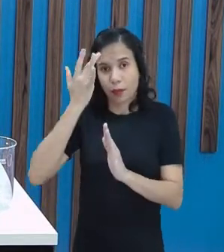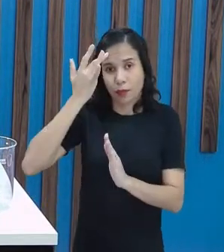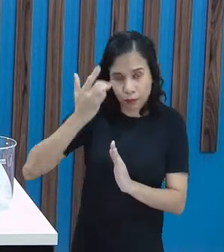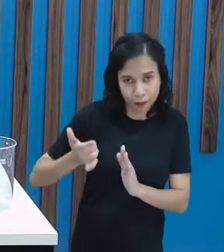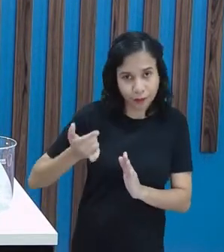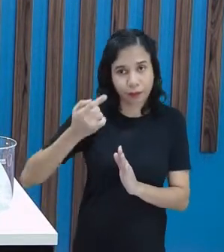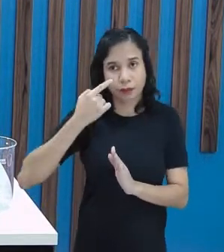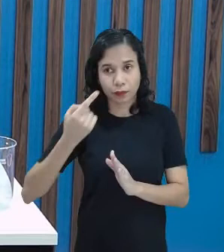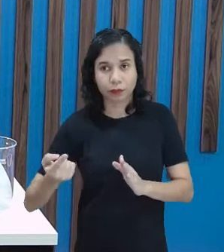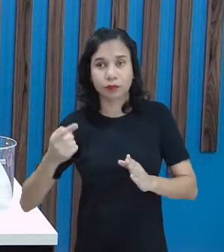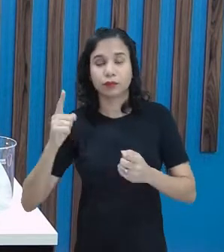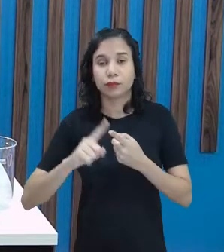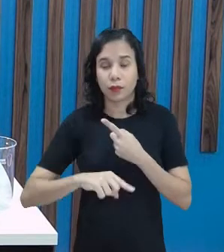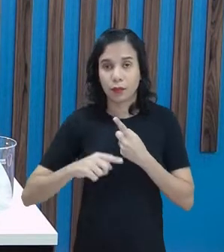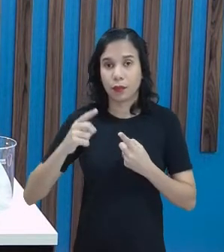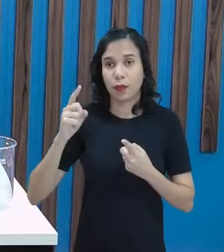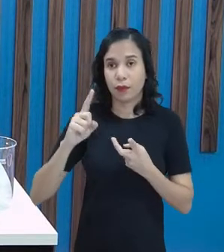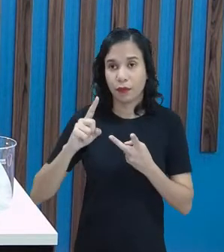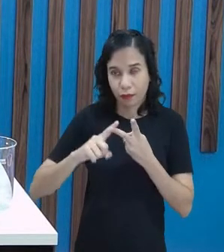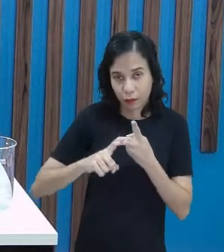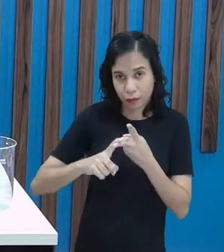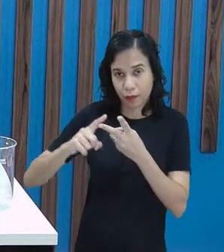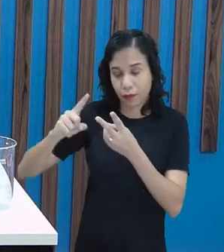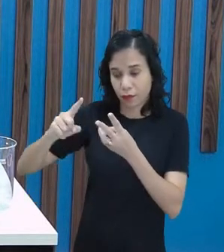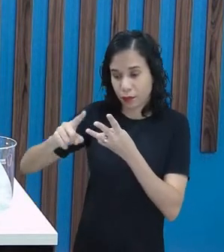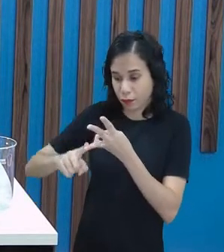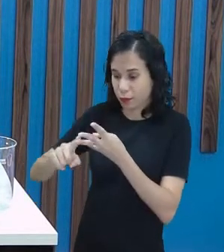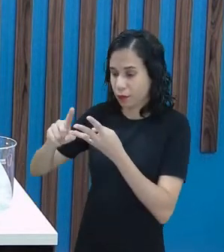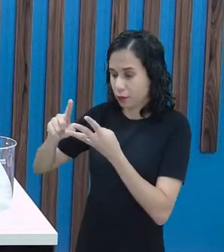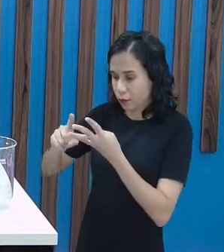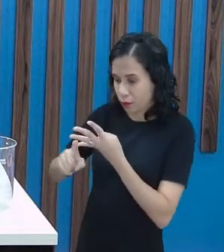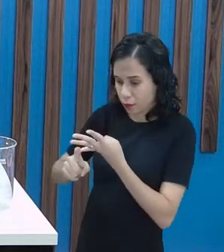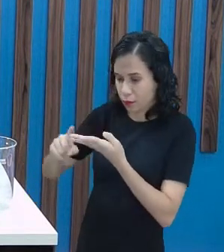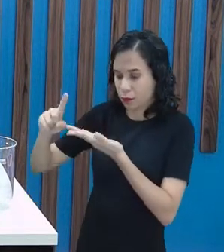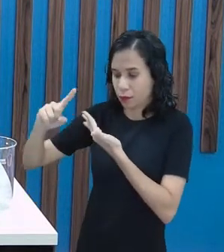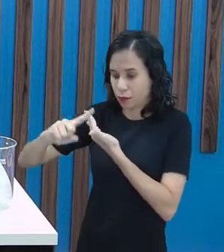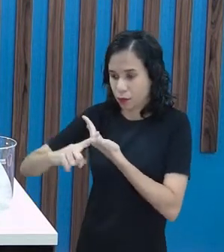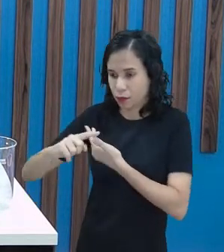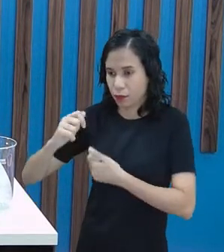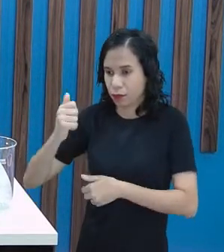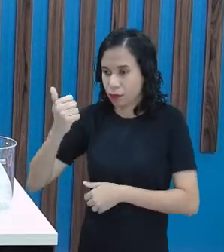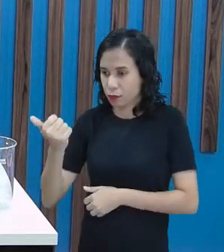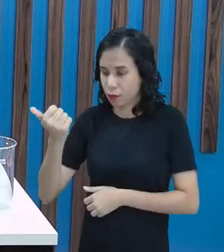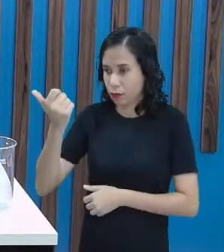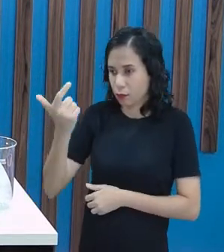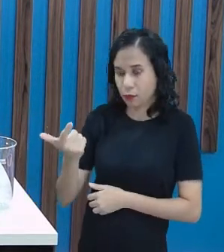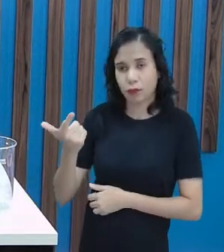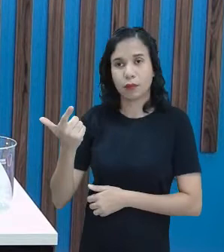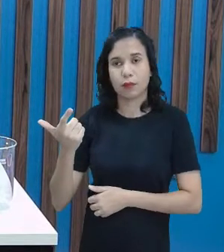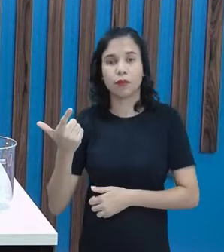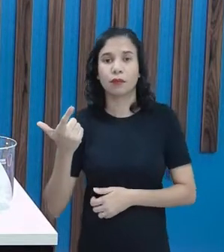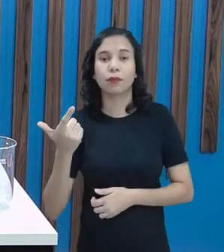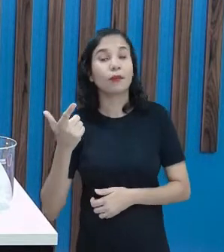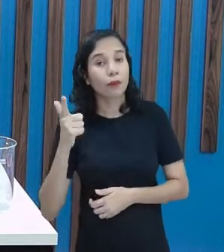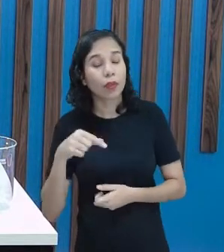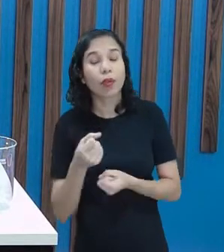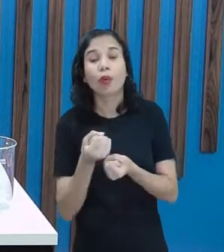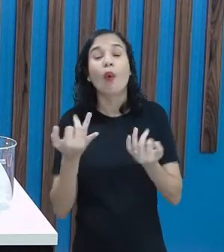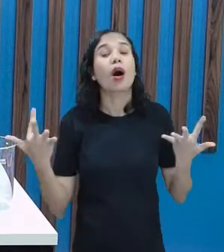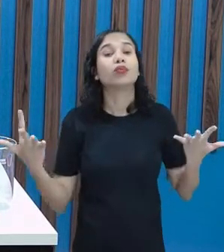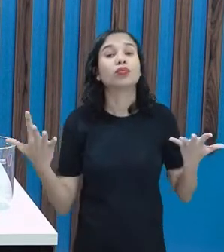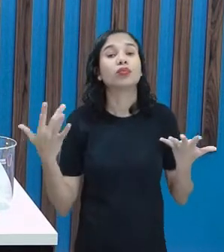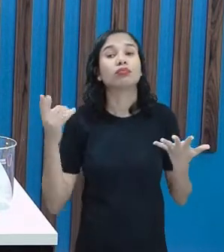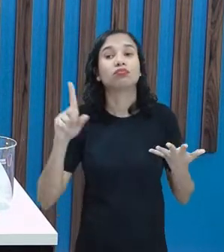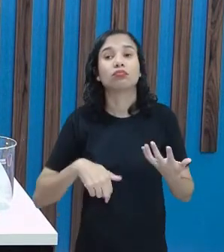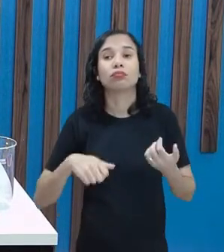seguinte. Então, 25, 26, 27, 28, 29, 30, 31. Quantos